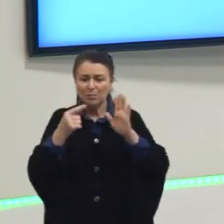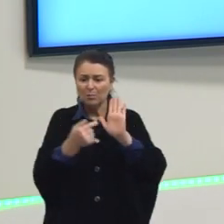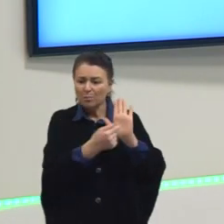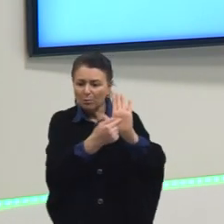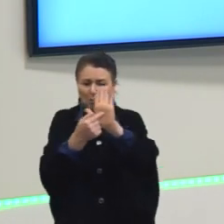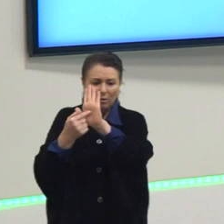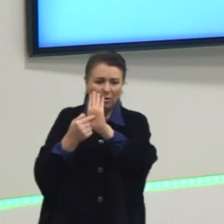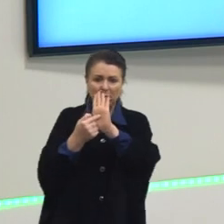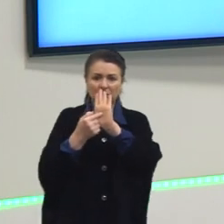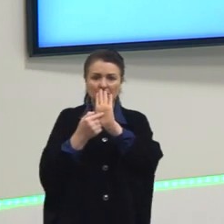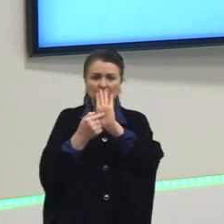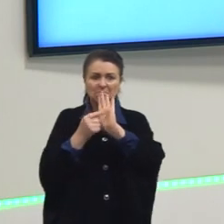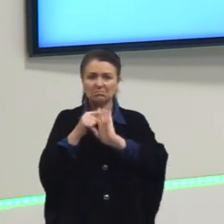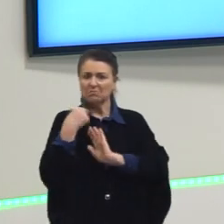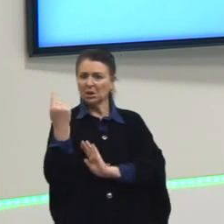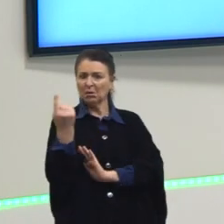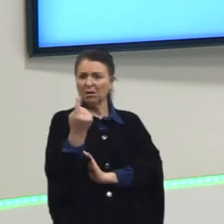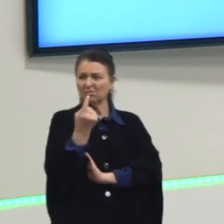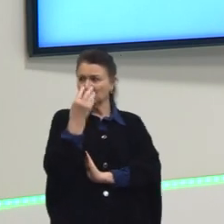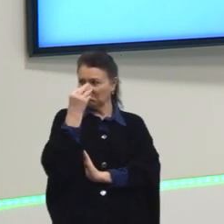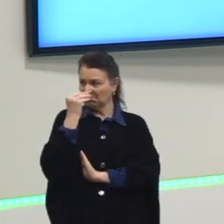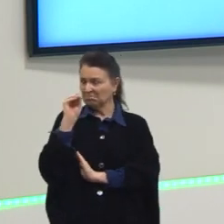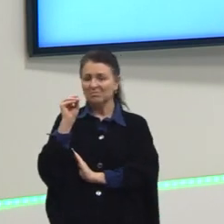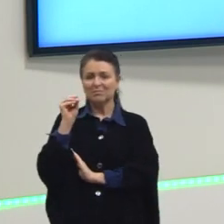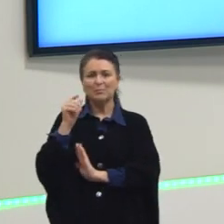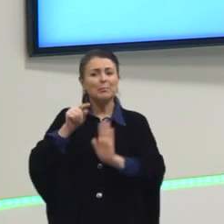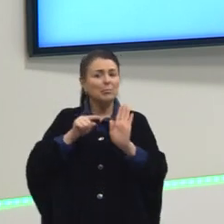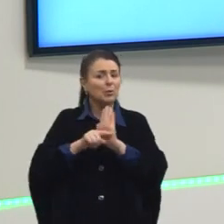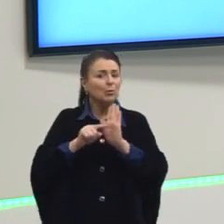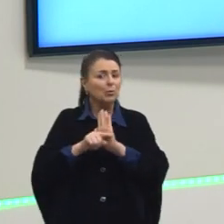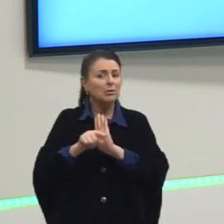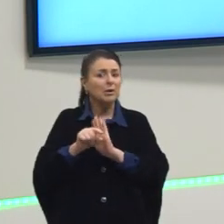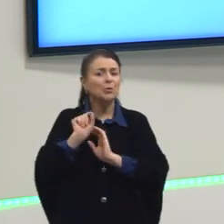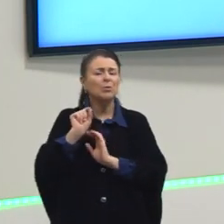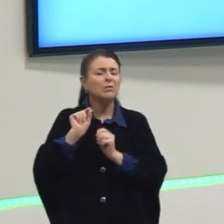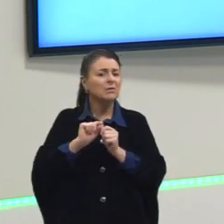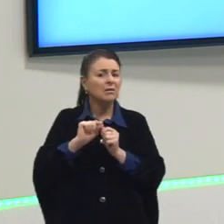tanta importância, né? Então, fica esse questionamento aí para vocês.